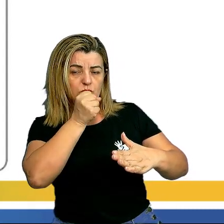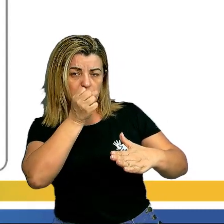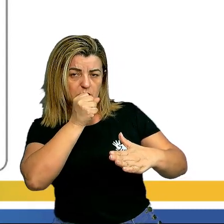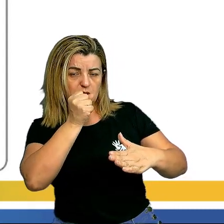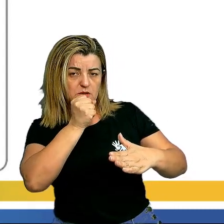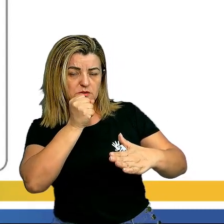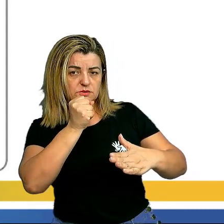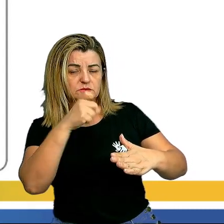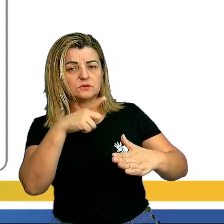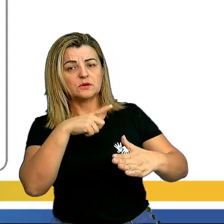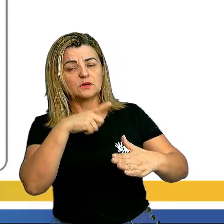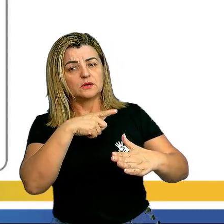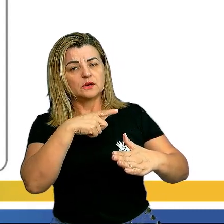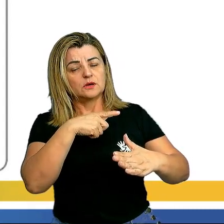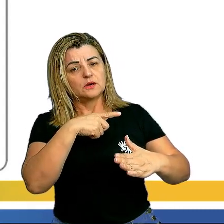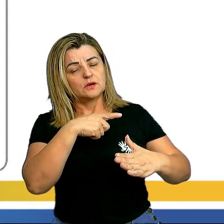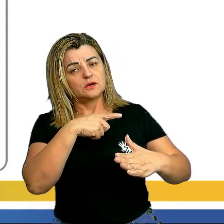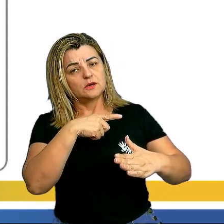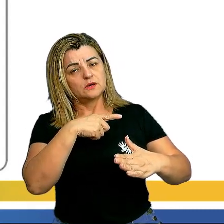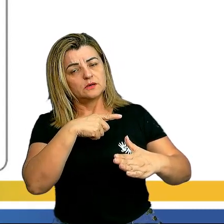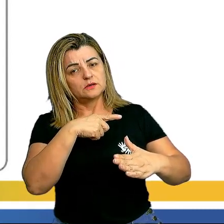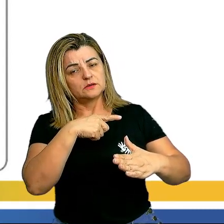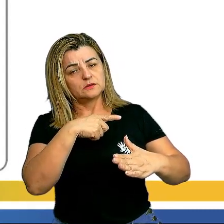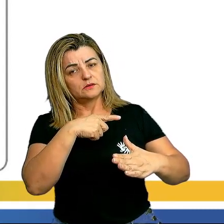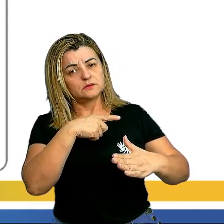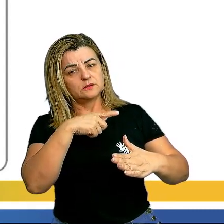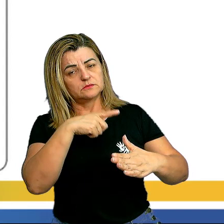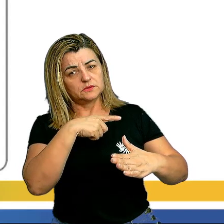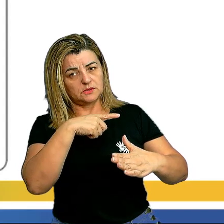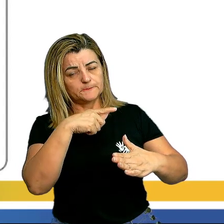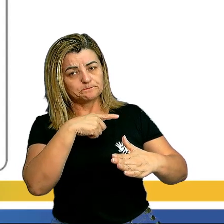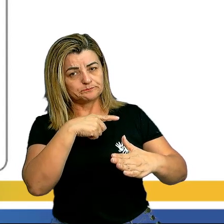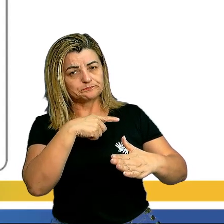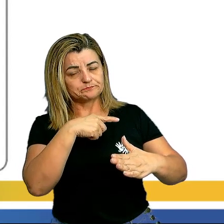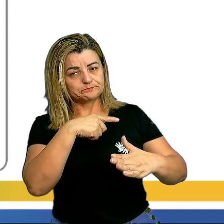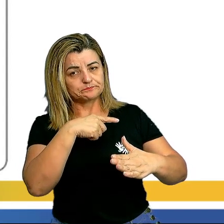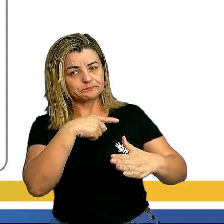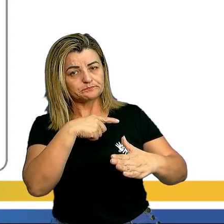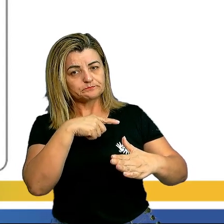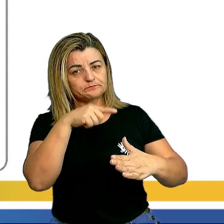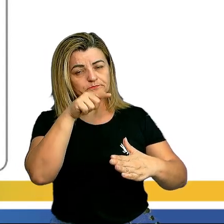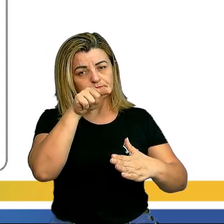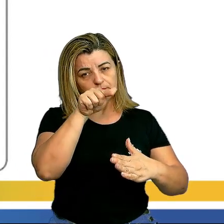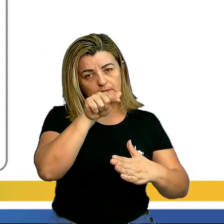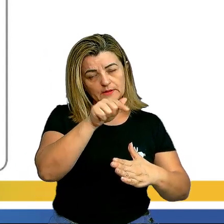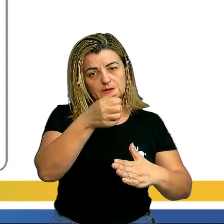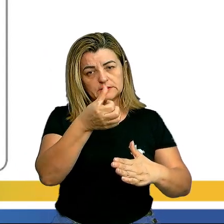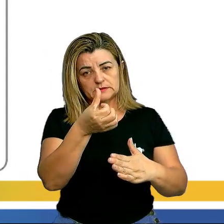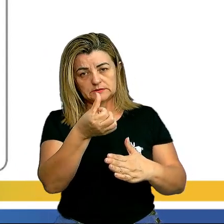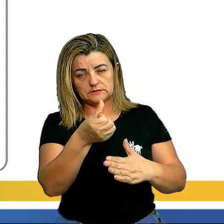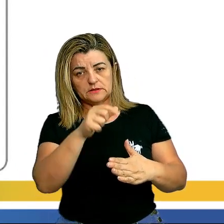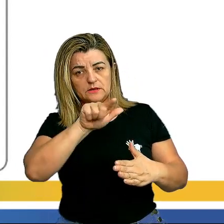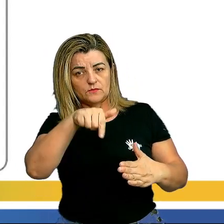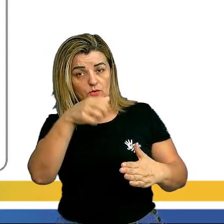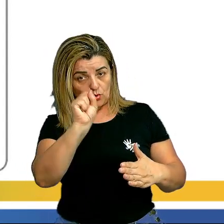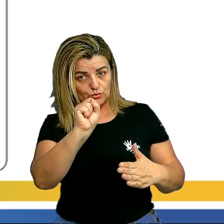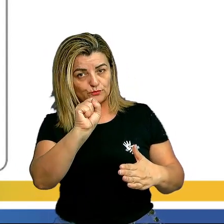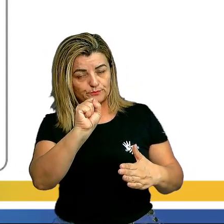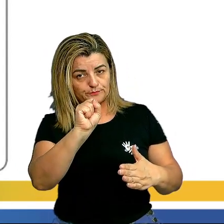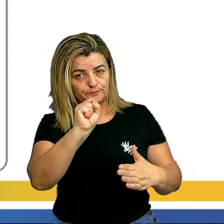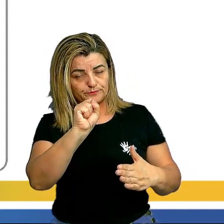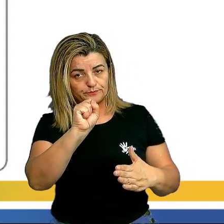o telefone móvel ou tablet. Nós vamos ter aí 76,8.